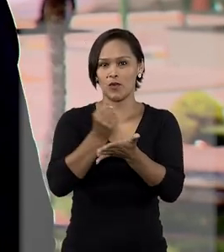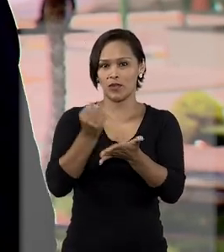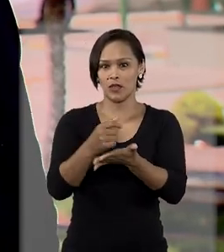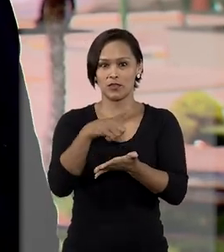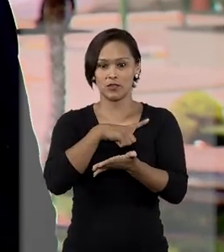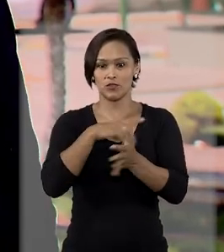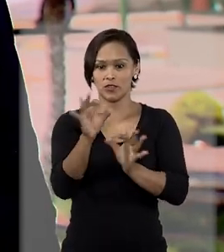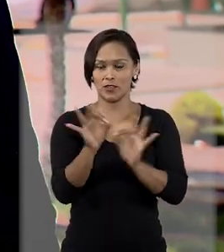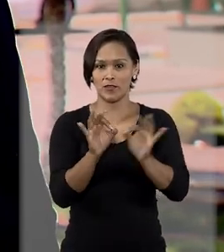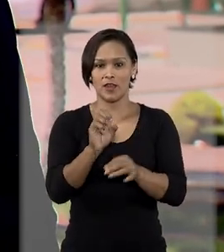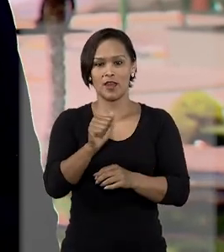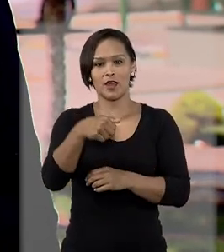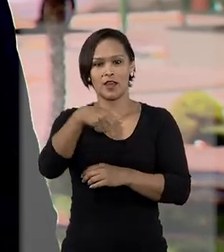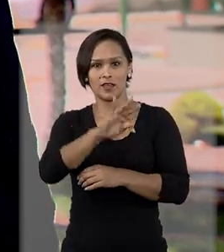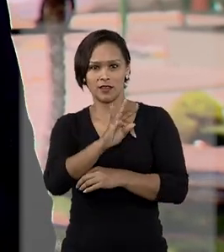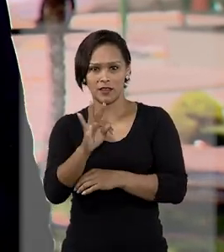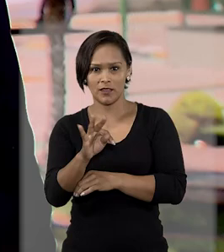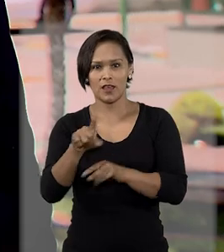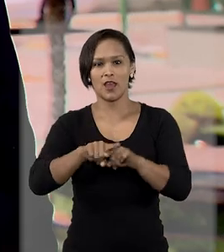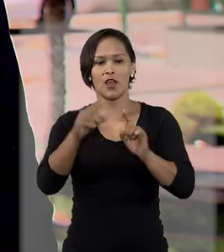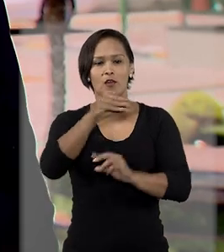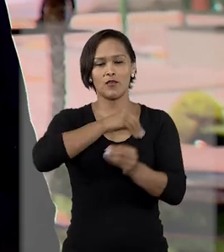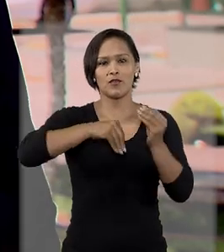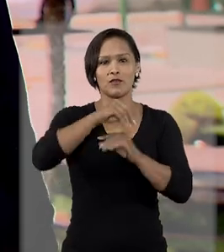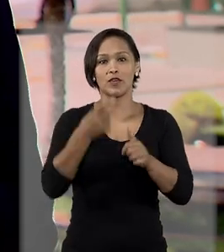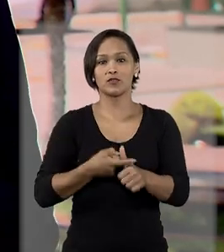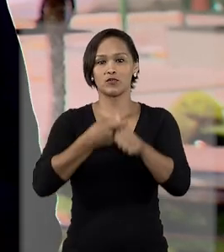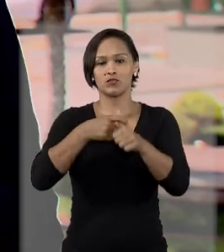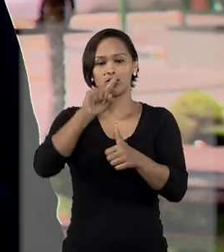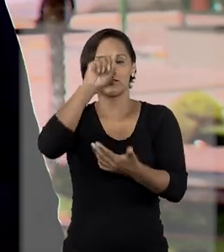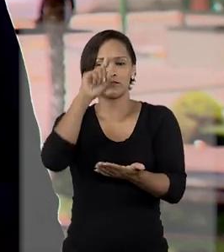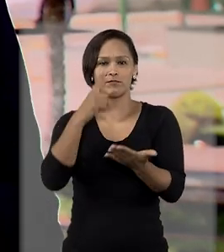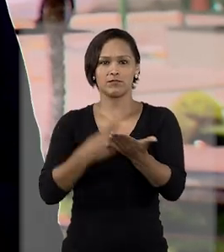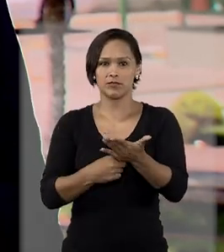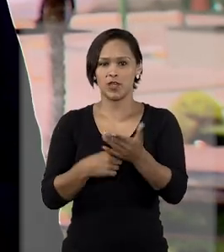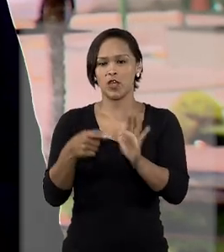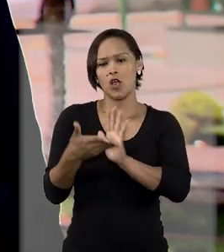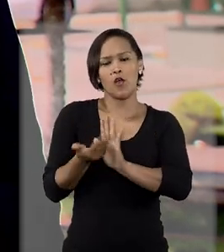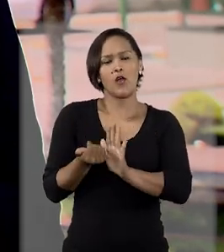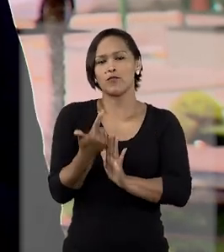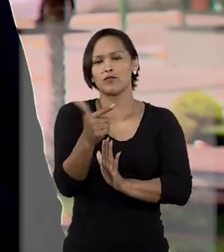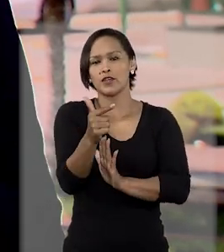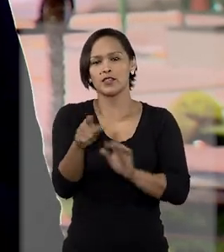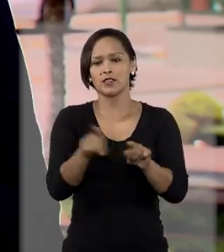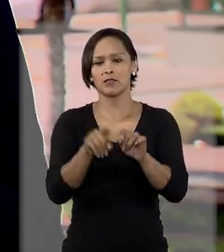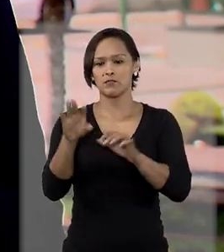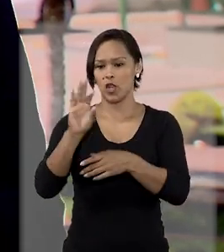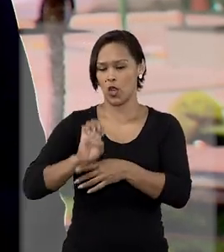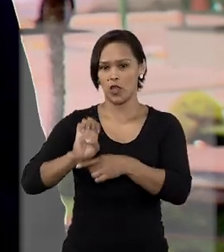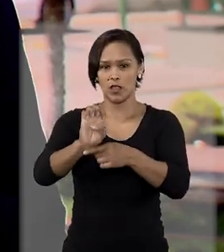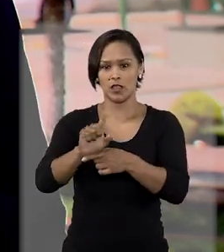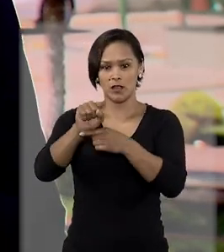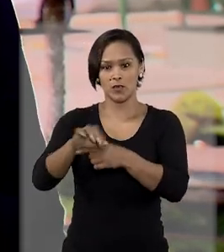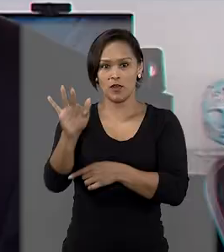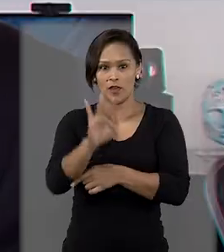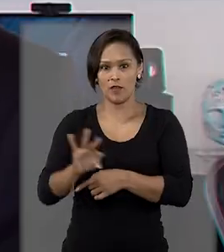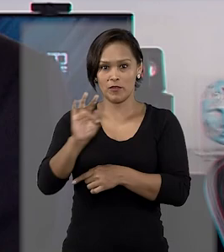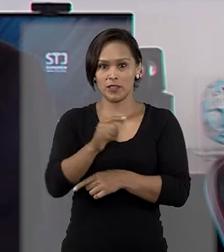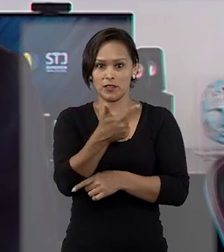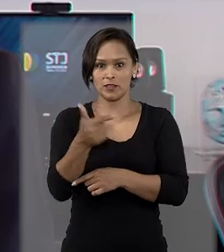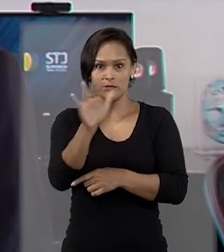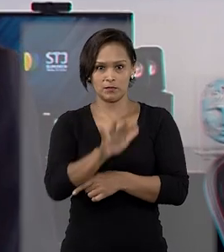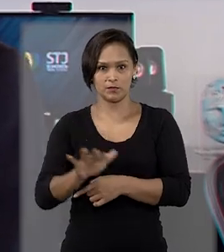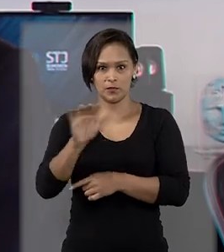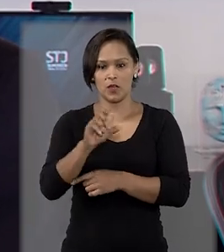A NTT requeriu efeito suspensivo dessa decisão, o que foi negado pelo Tribunal Regional Federal da primeira região. No